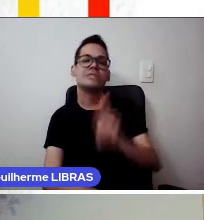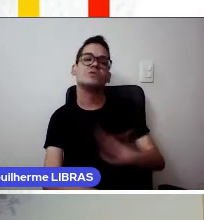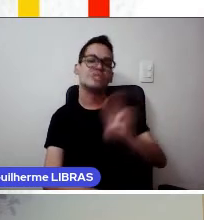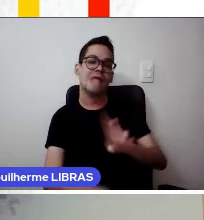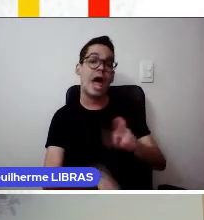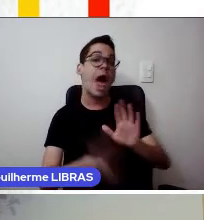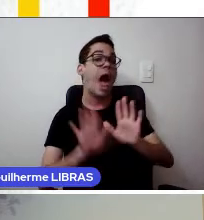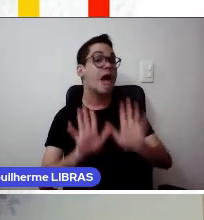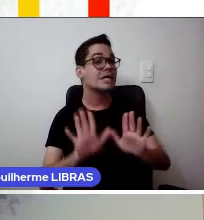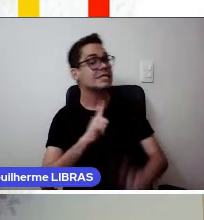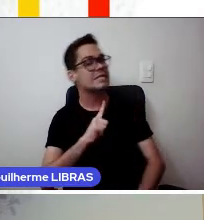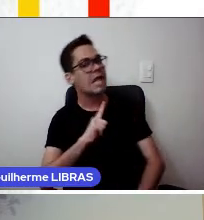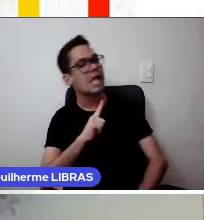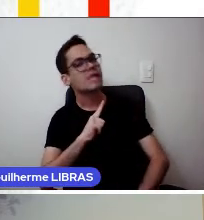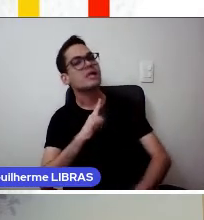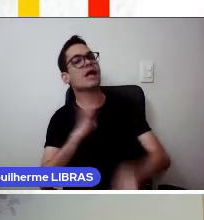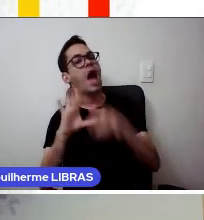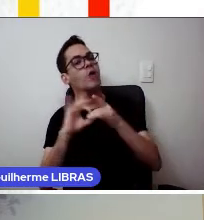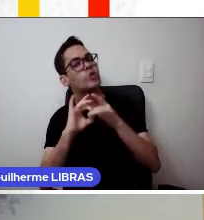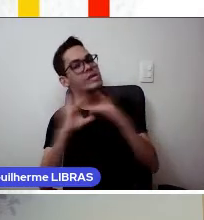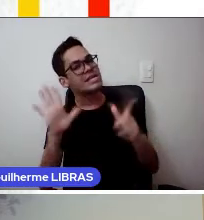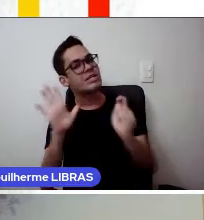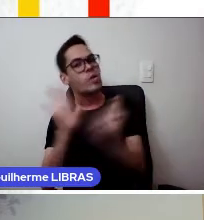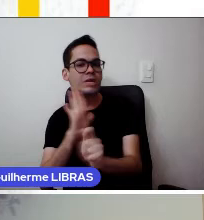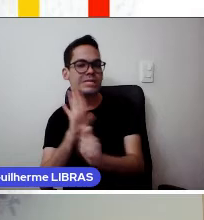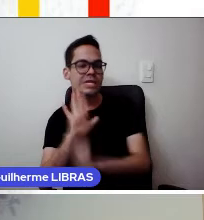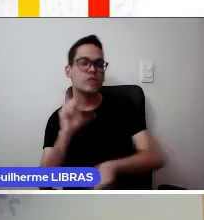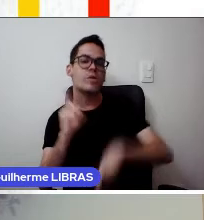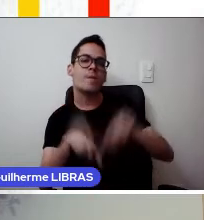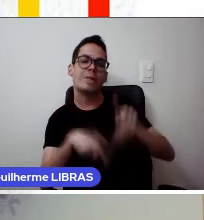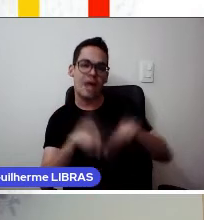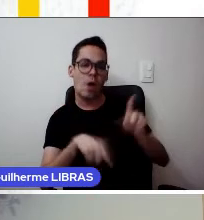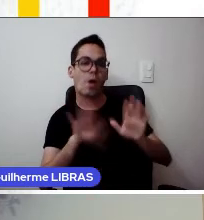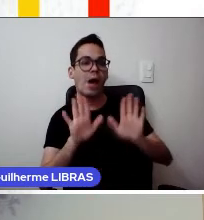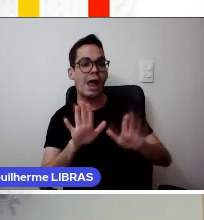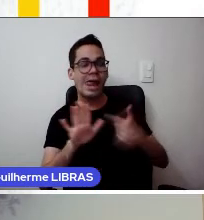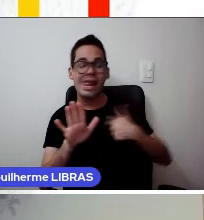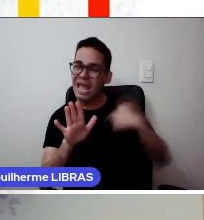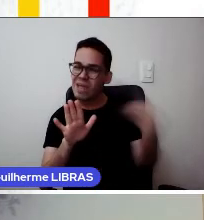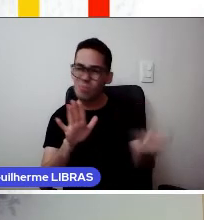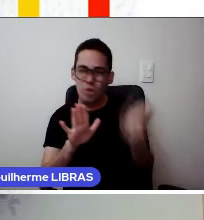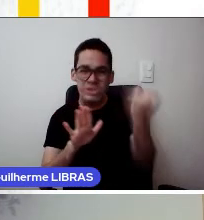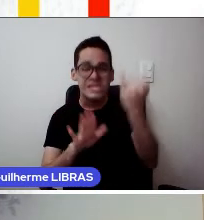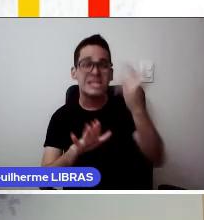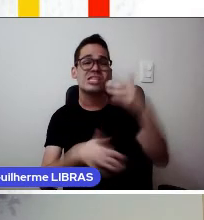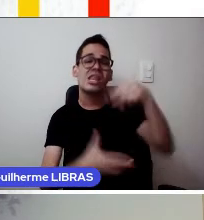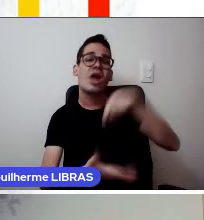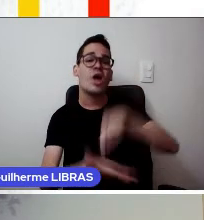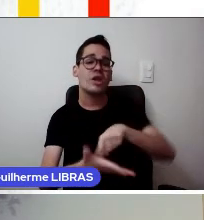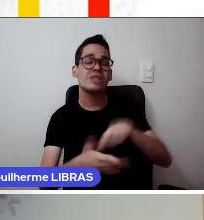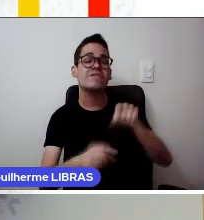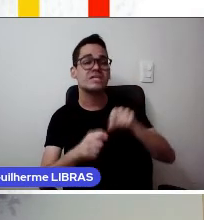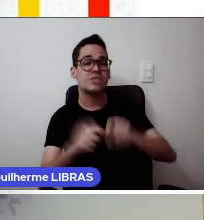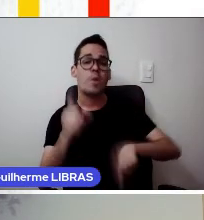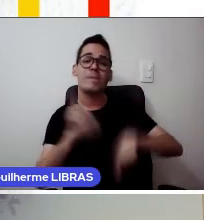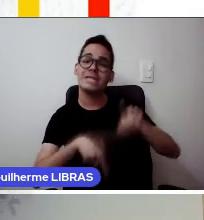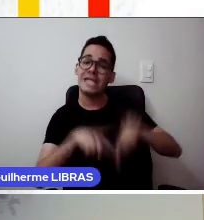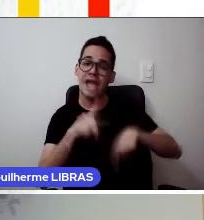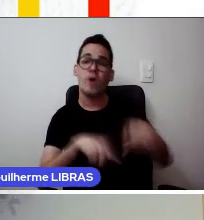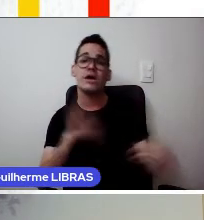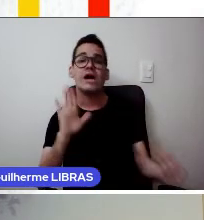escrito da autora ou autor do material. É imprescindível, na elaboração do material a ser postado no portal,